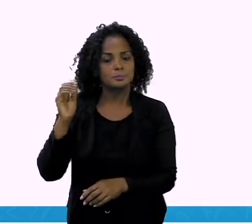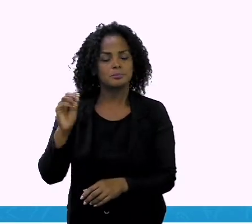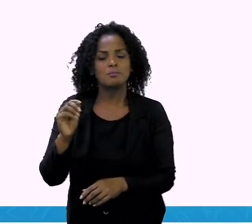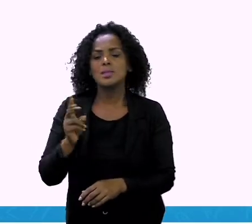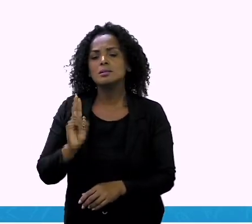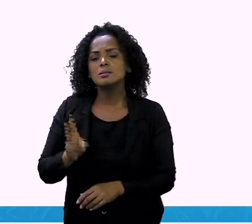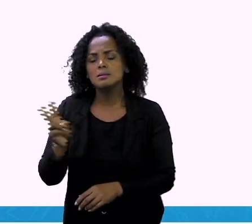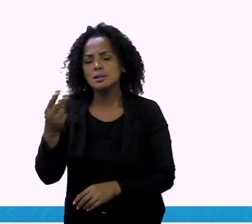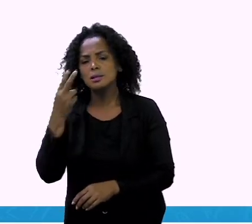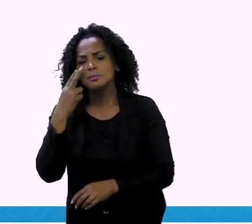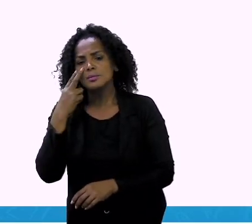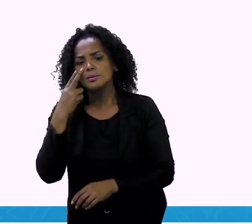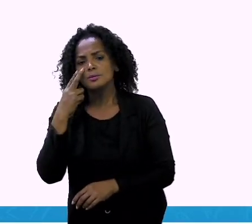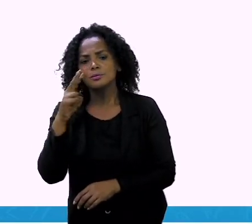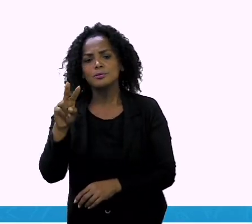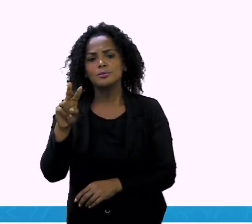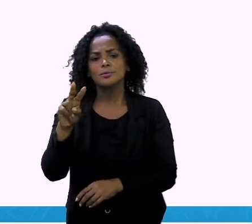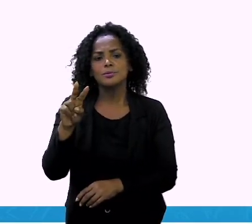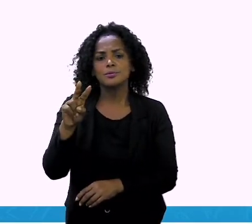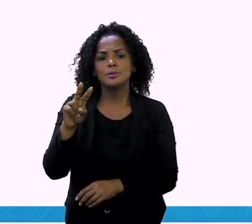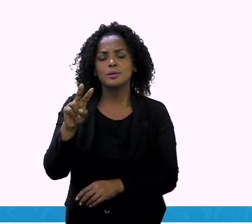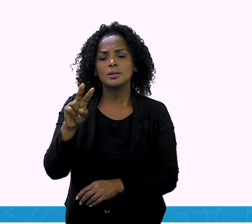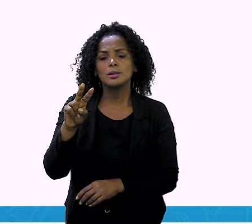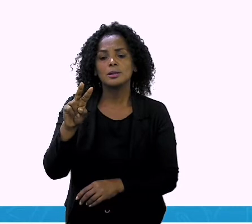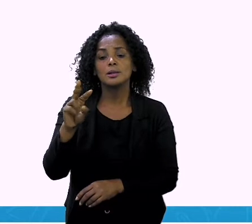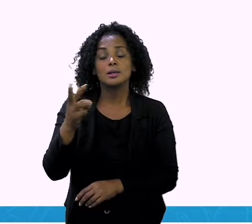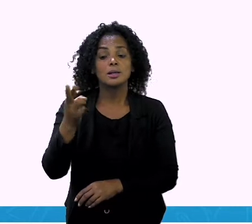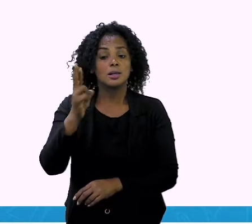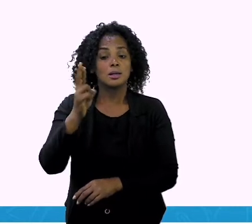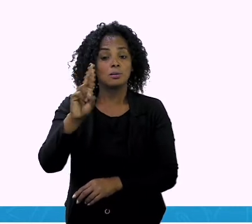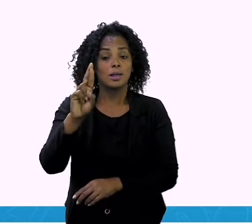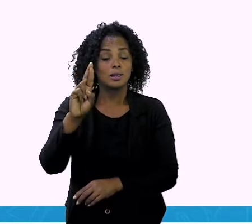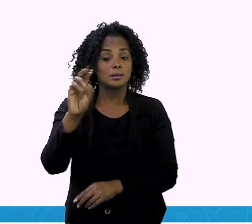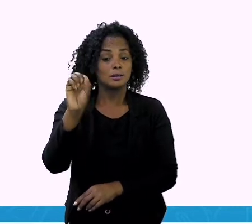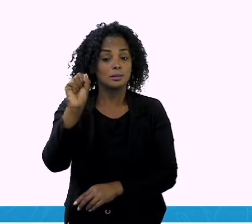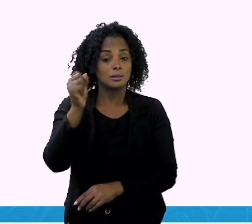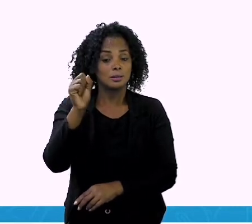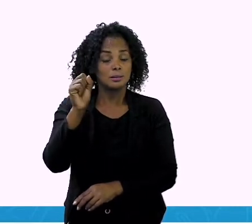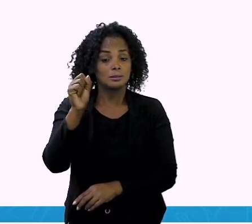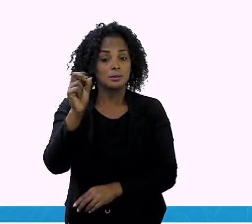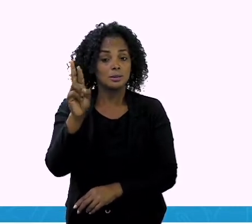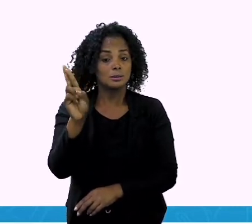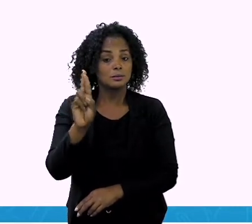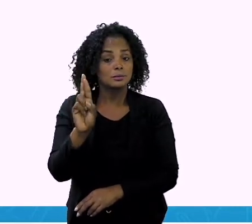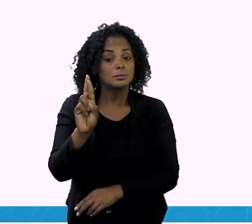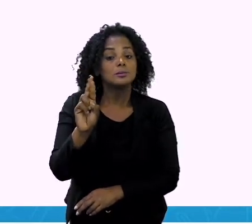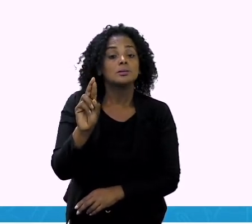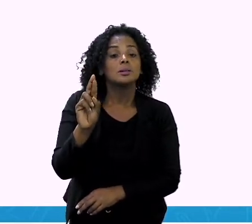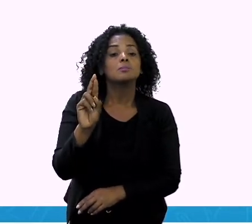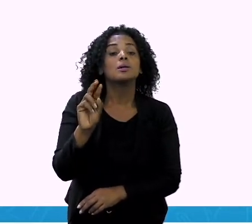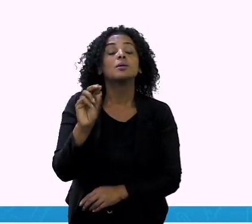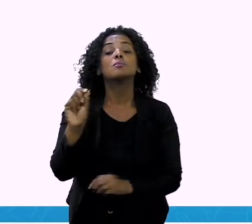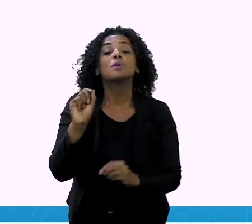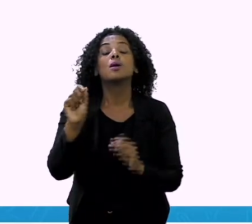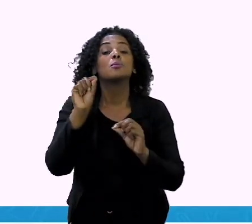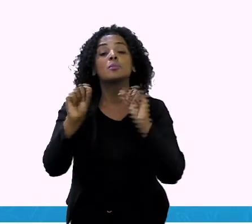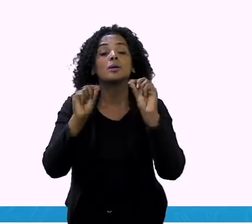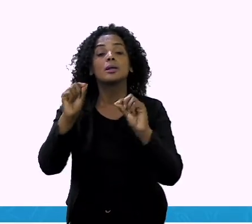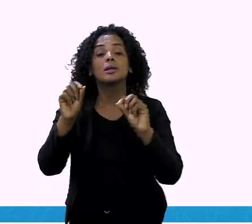Toda vez que vocês verem esse símbolo aqui, o R é esse cifrão, então você vai saber que é o sistema